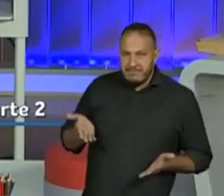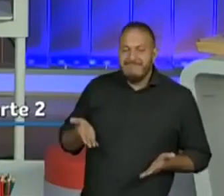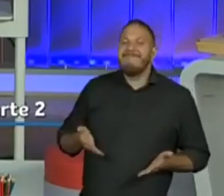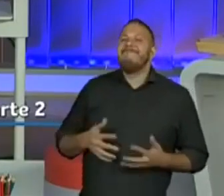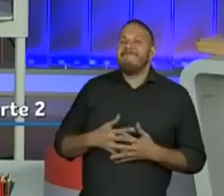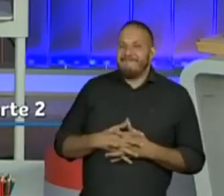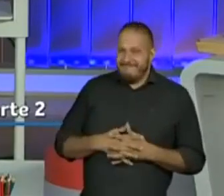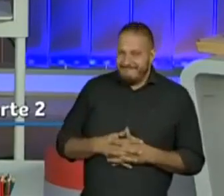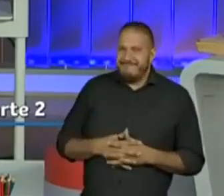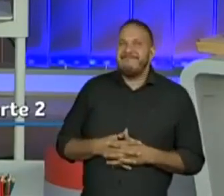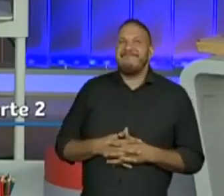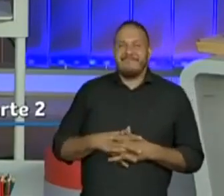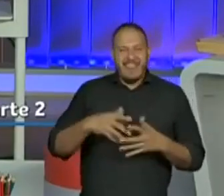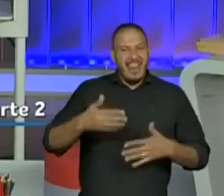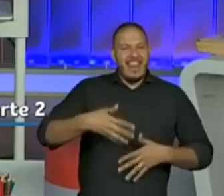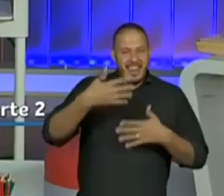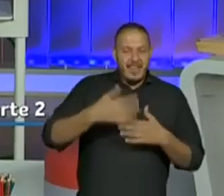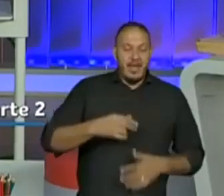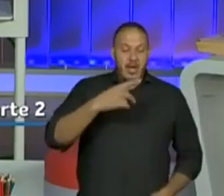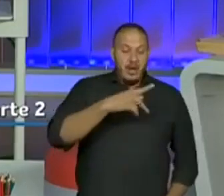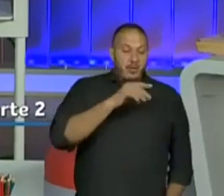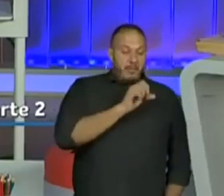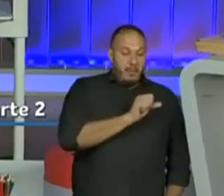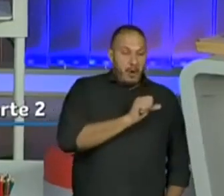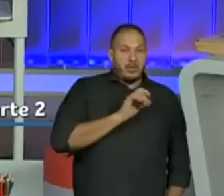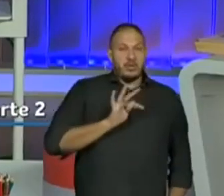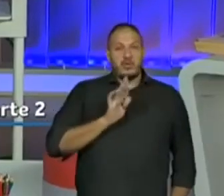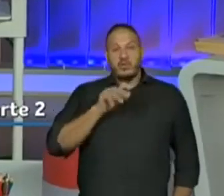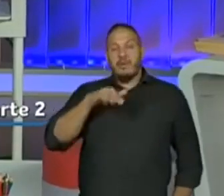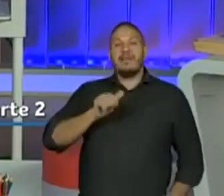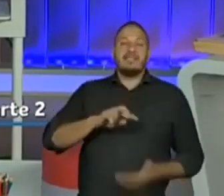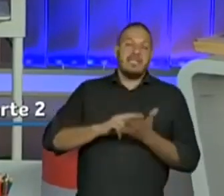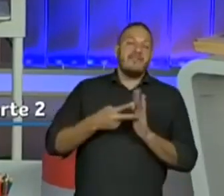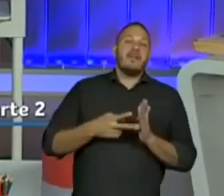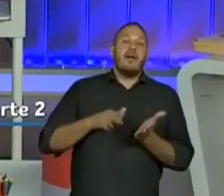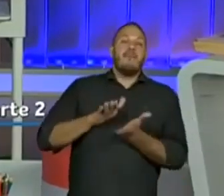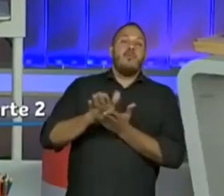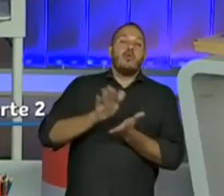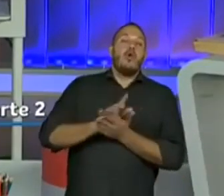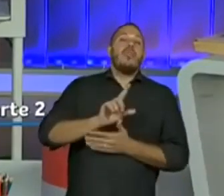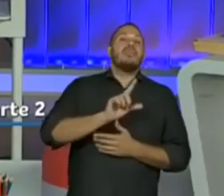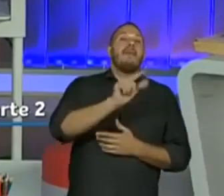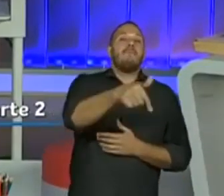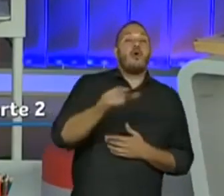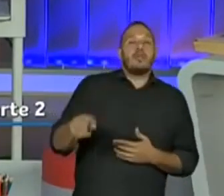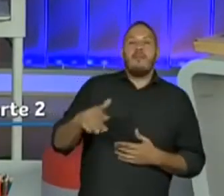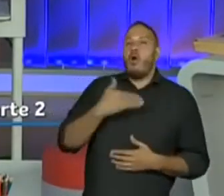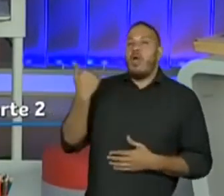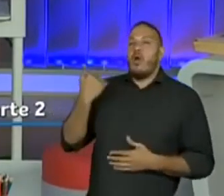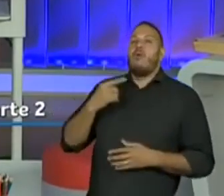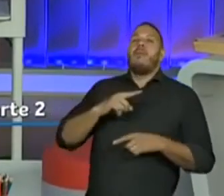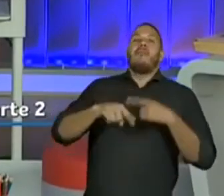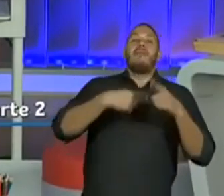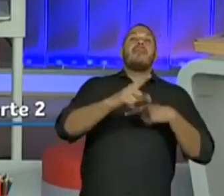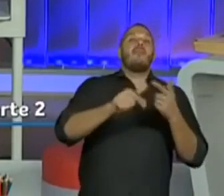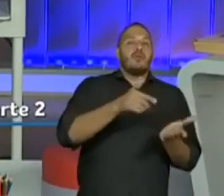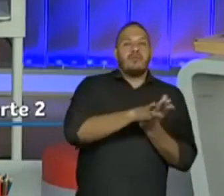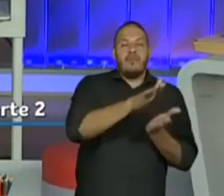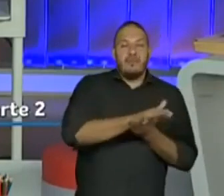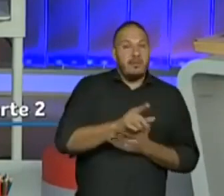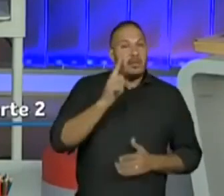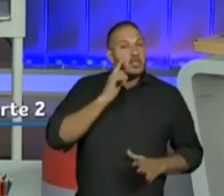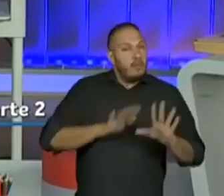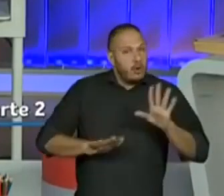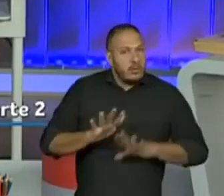Todo mundo já está colocando. Obras póstumas é quando é publicado depois que ele morreu. Exatamente. Agora, tomei